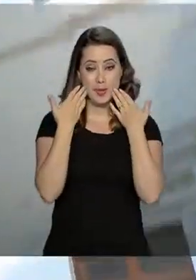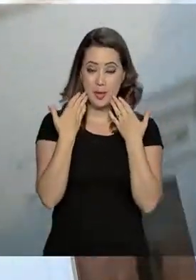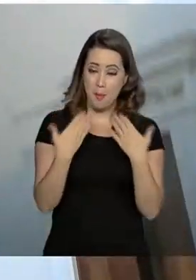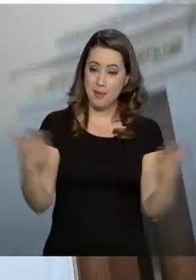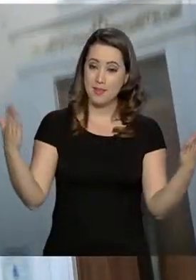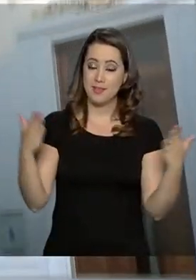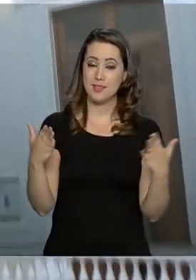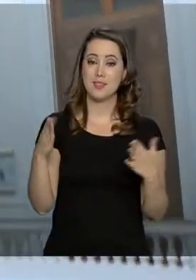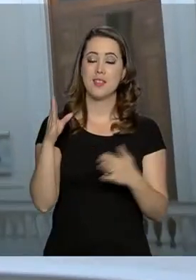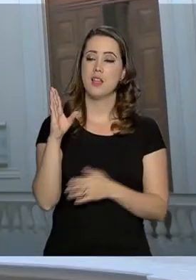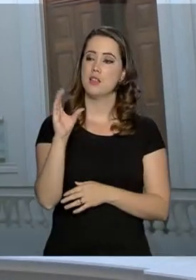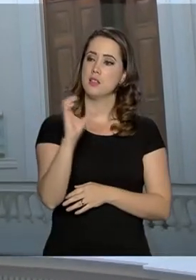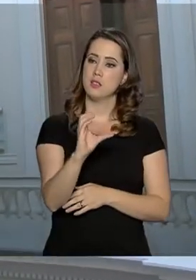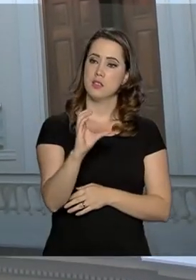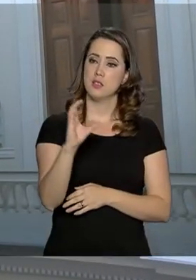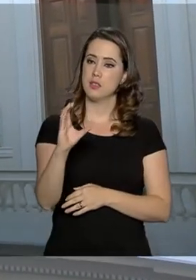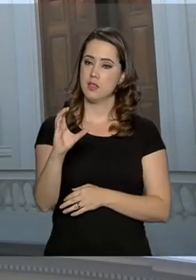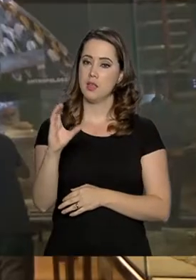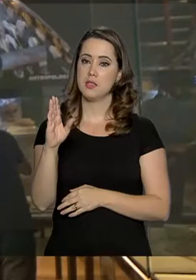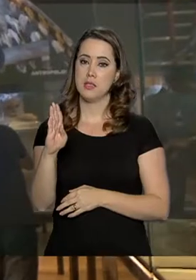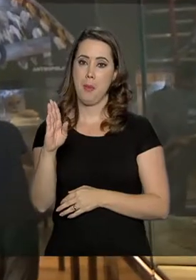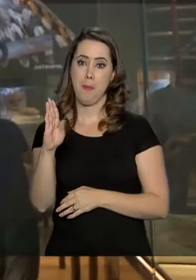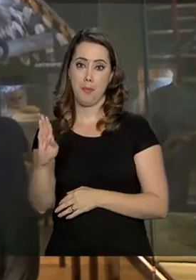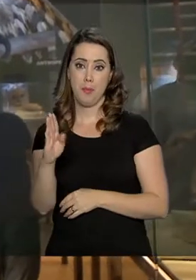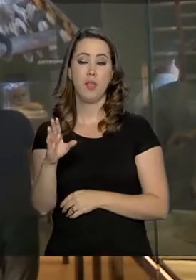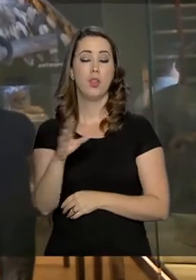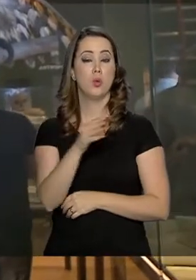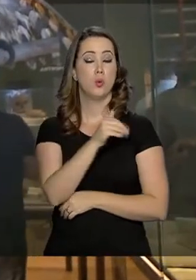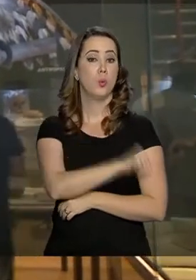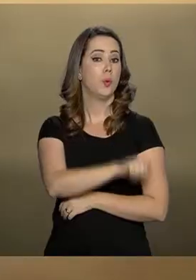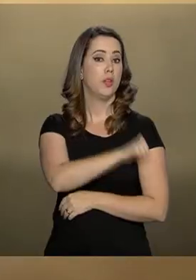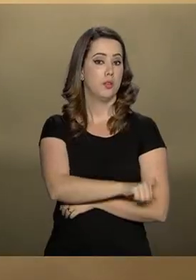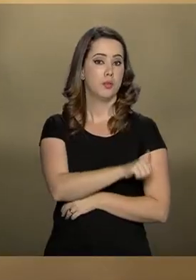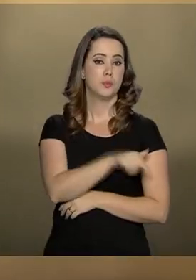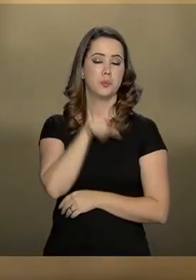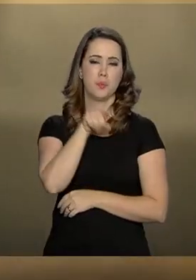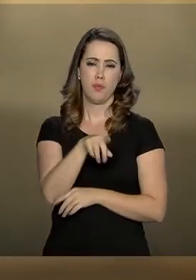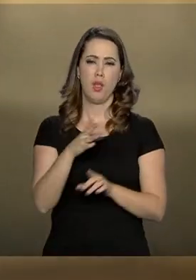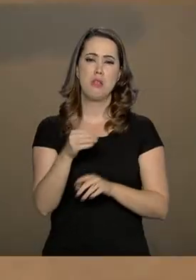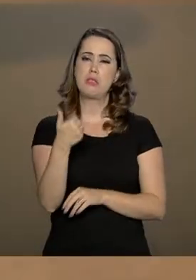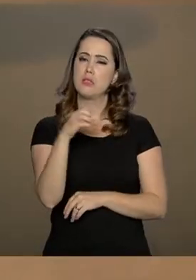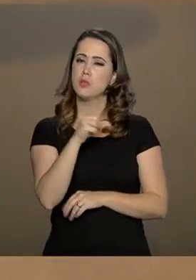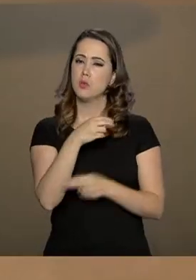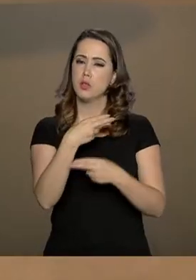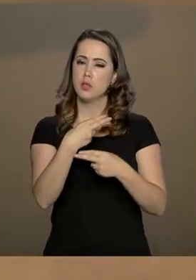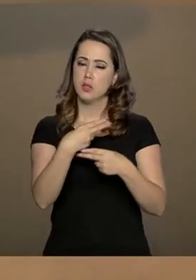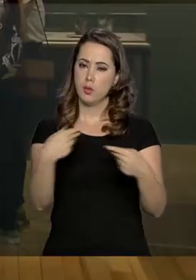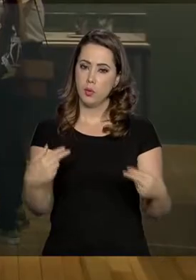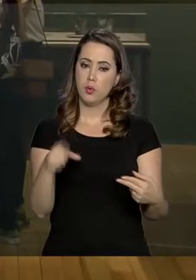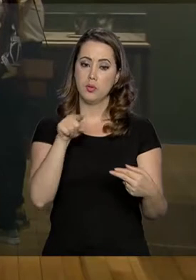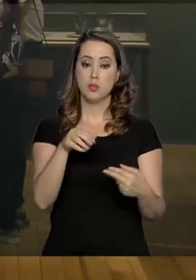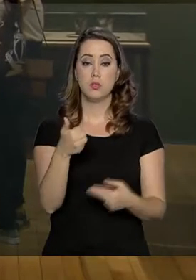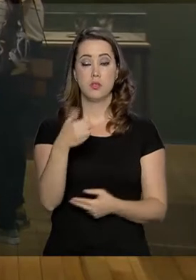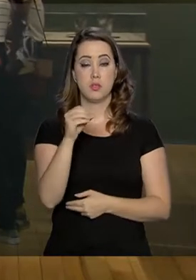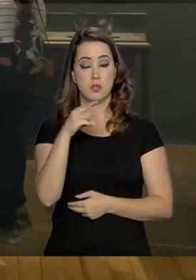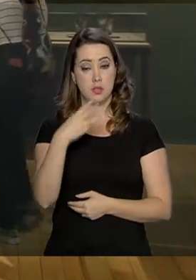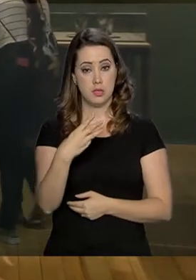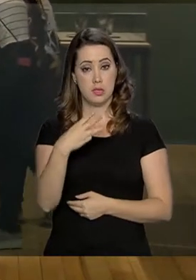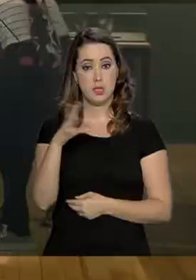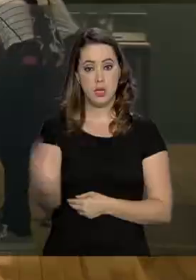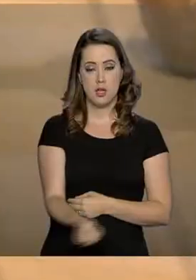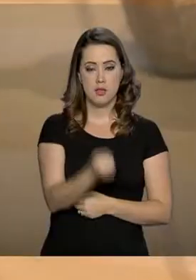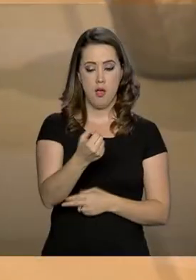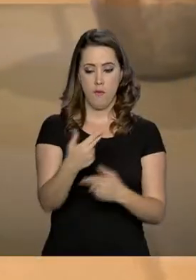Cultural Banco do Brasil, no centro do Rio de Janeiro. São 180 itens. 103 resgatados das